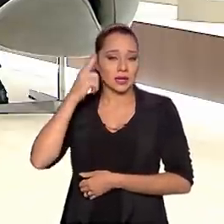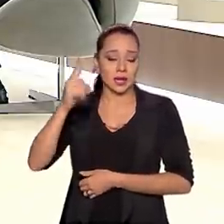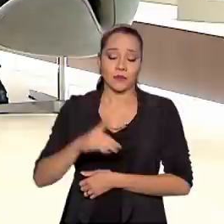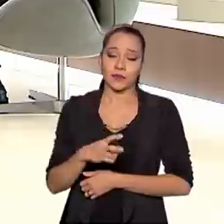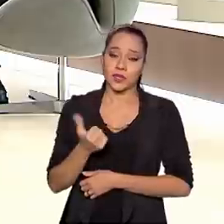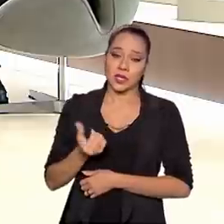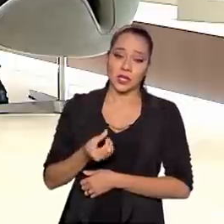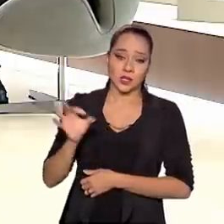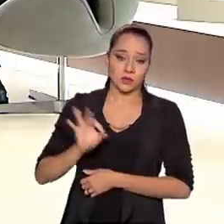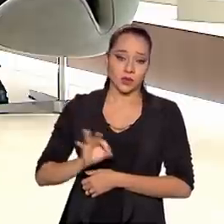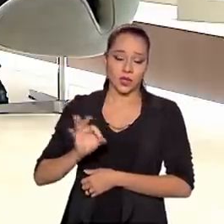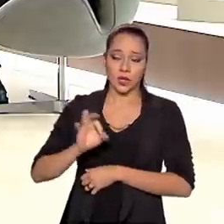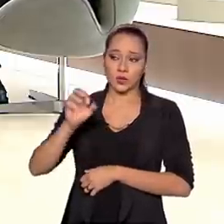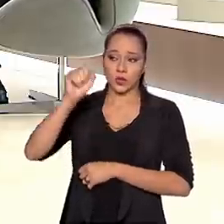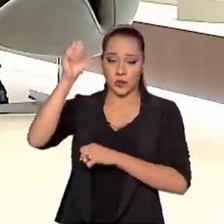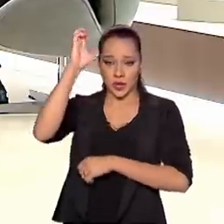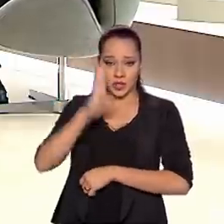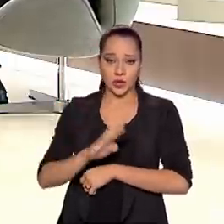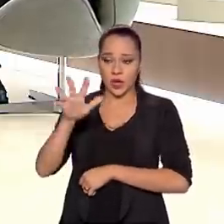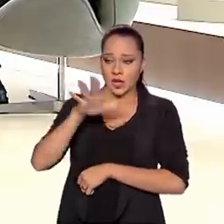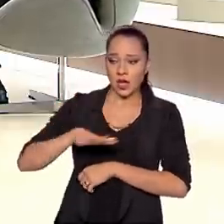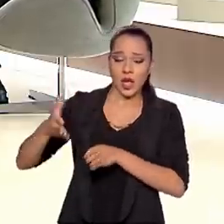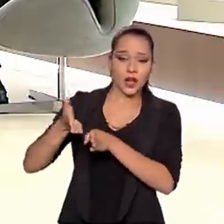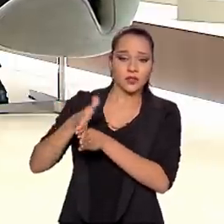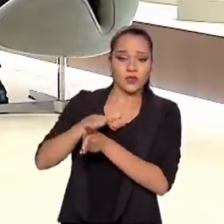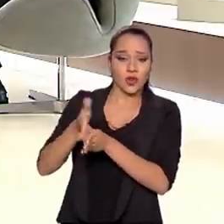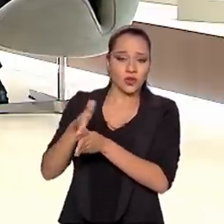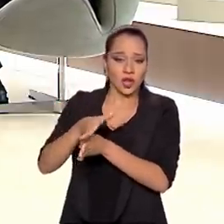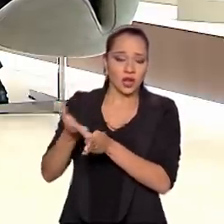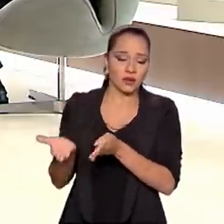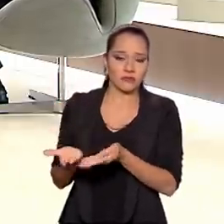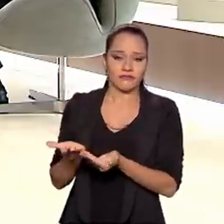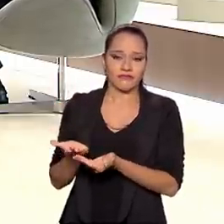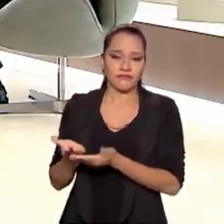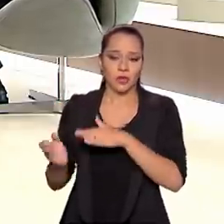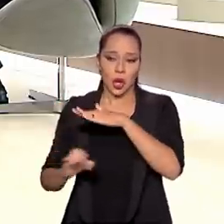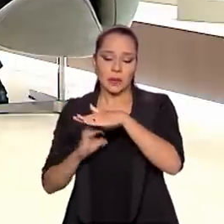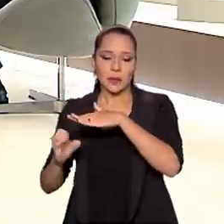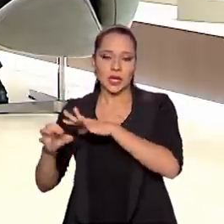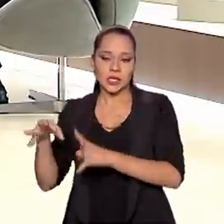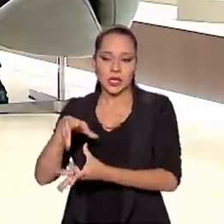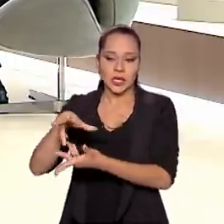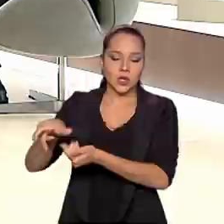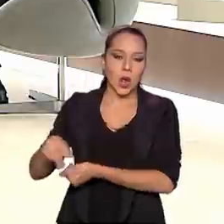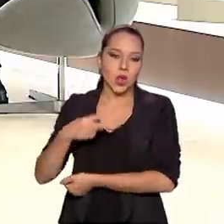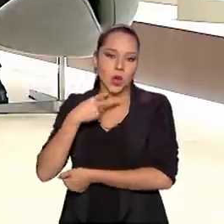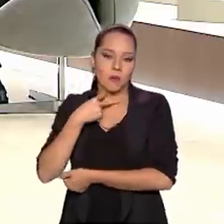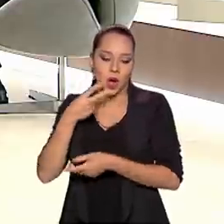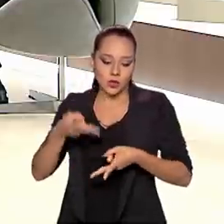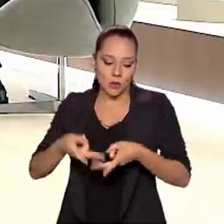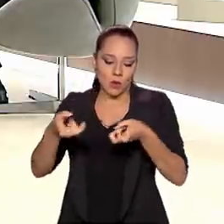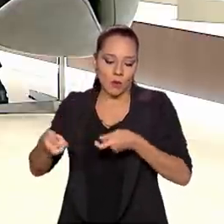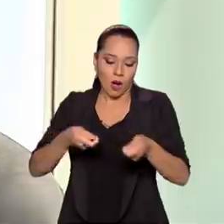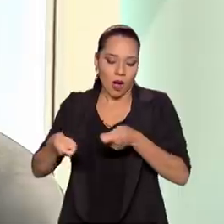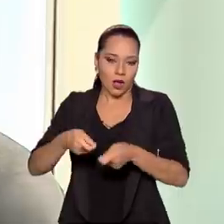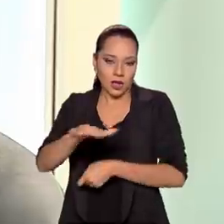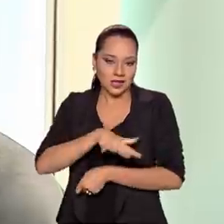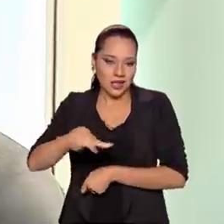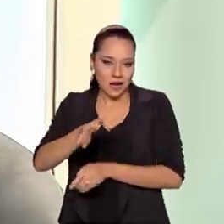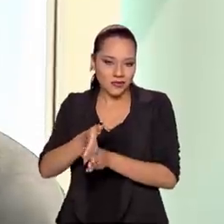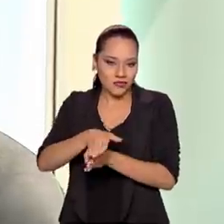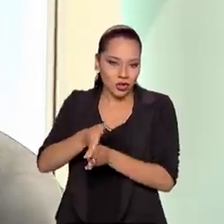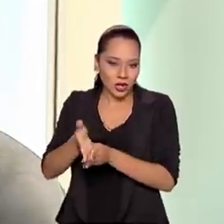16% do nosso território está em área de fronteira. A empresa internacional, ela não pode ter atividade nessa área.